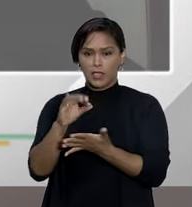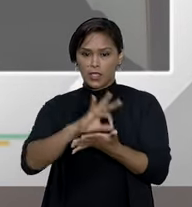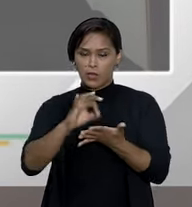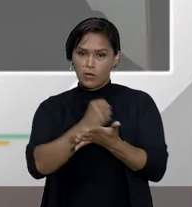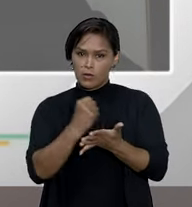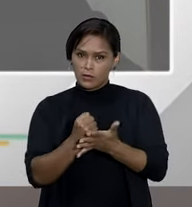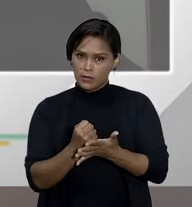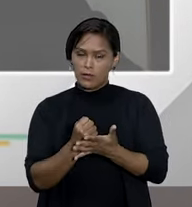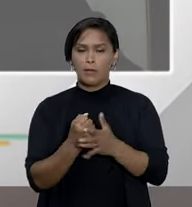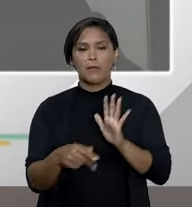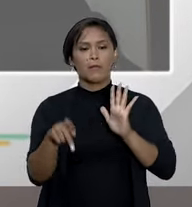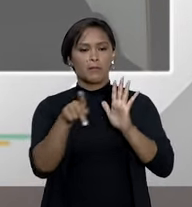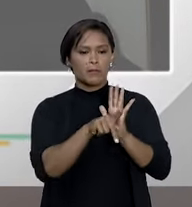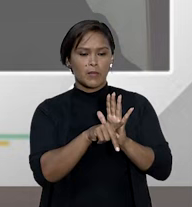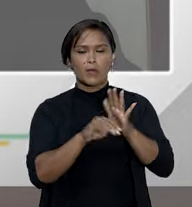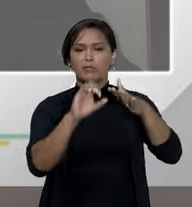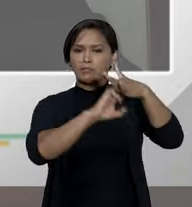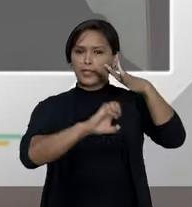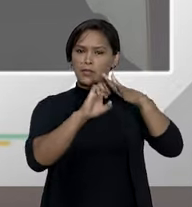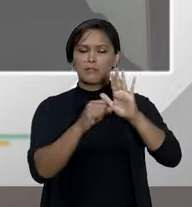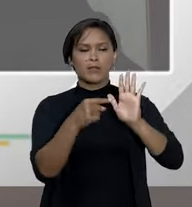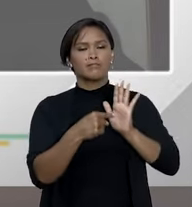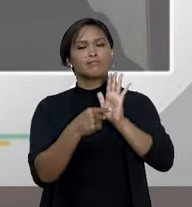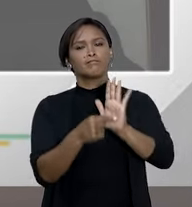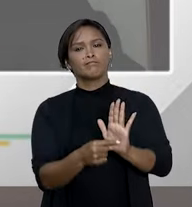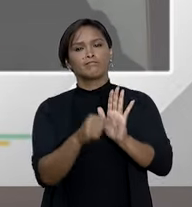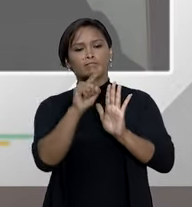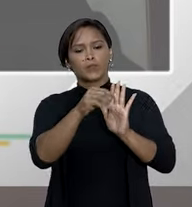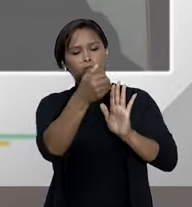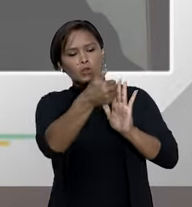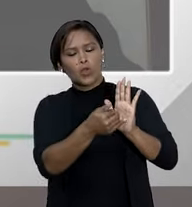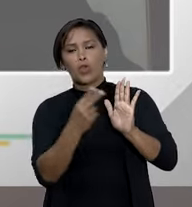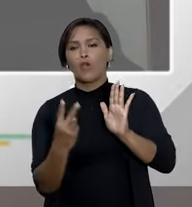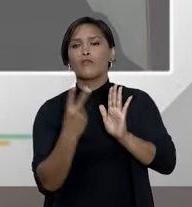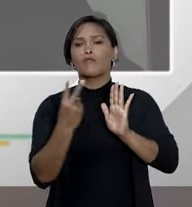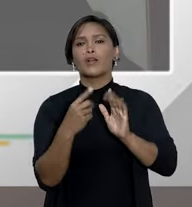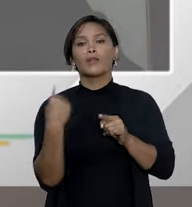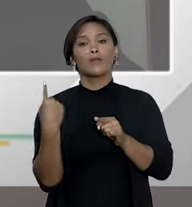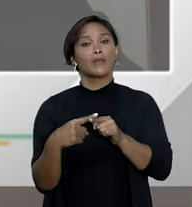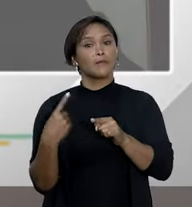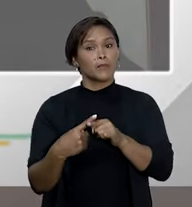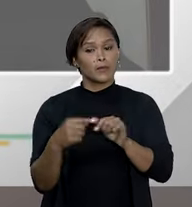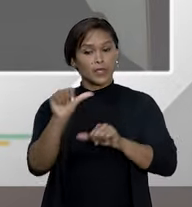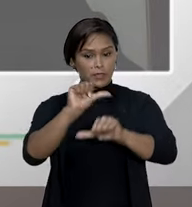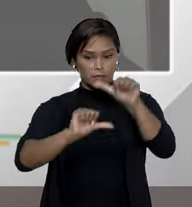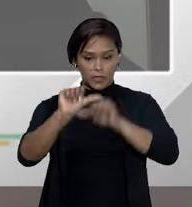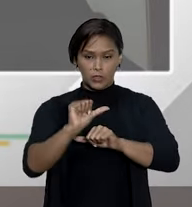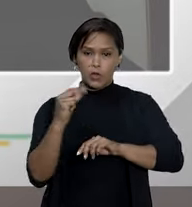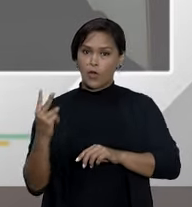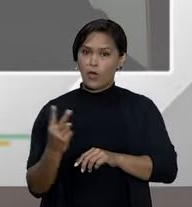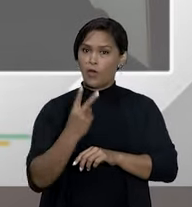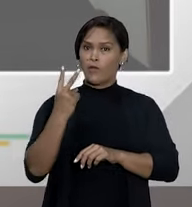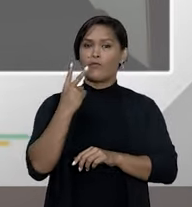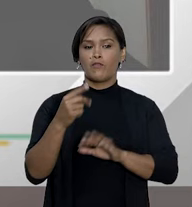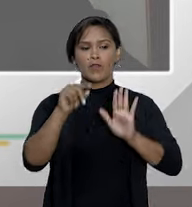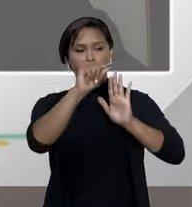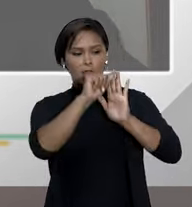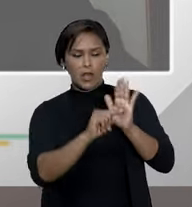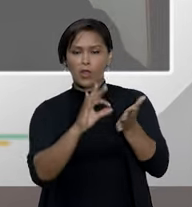sendo o ônus do plano de saúde demonstrar quanto e por que está havendo aumento